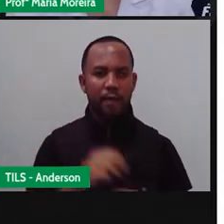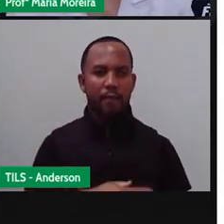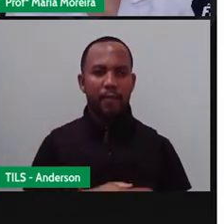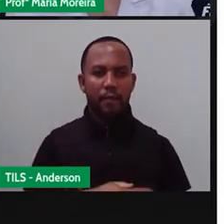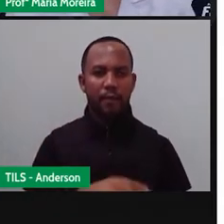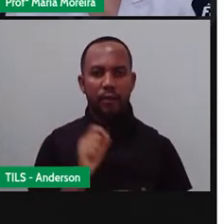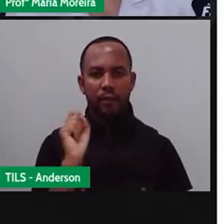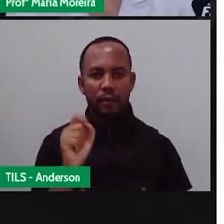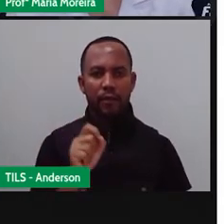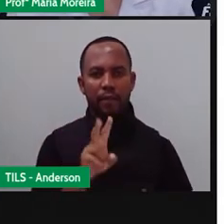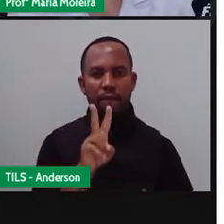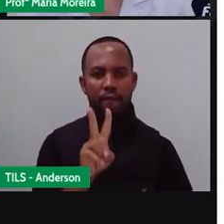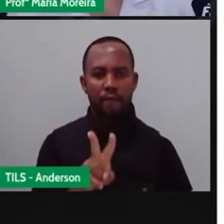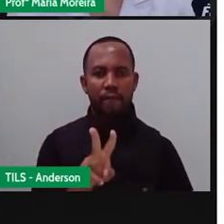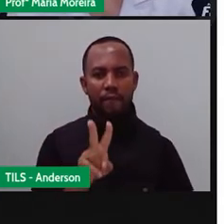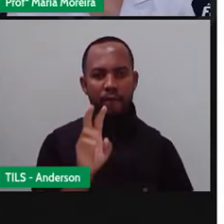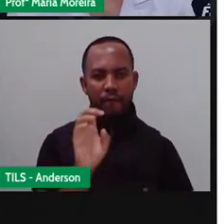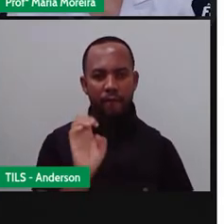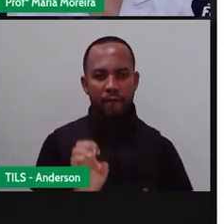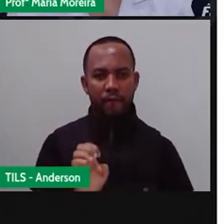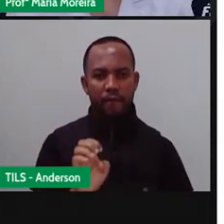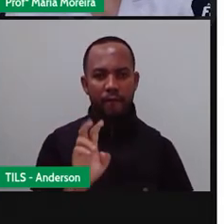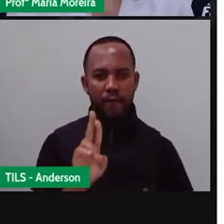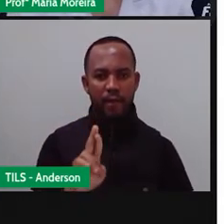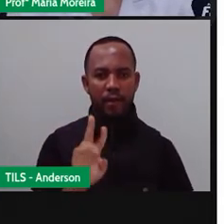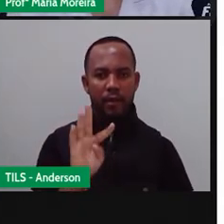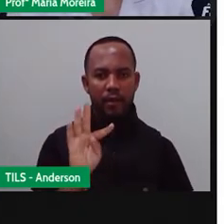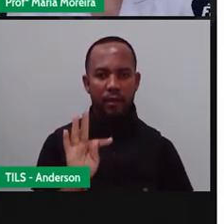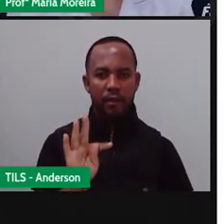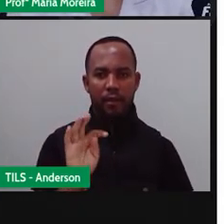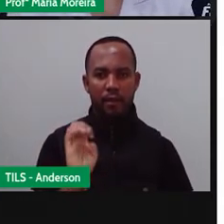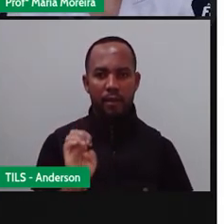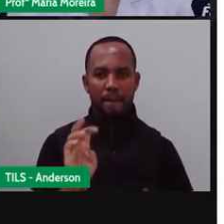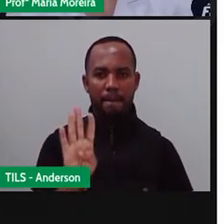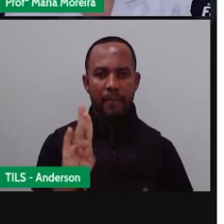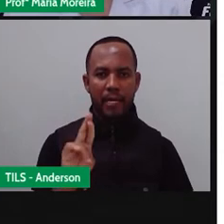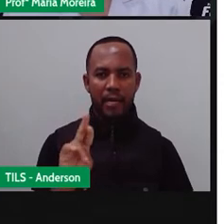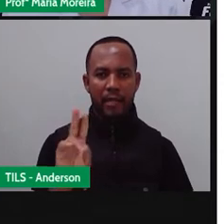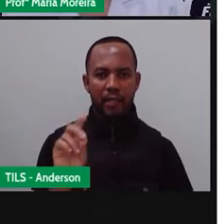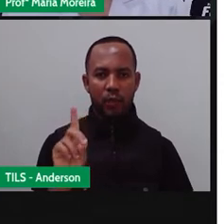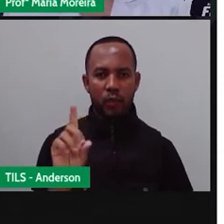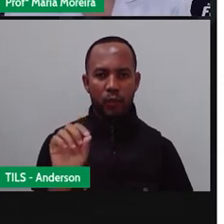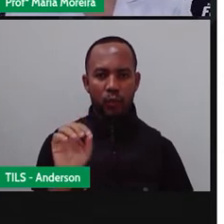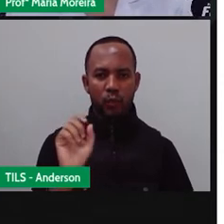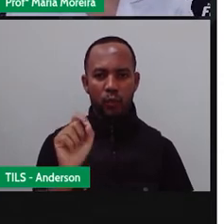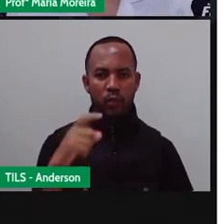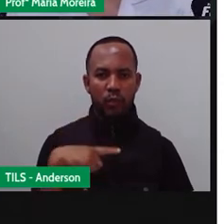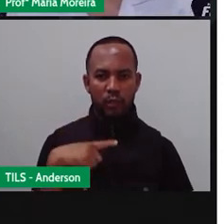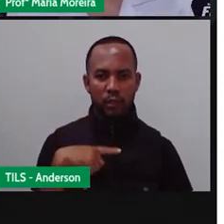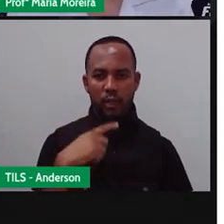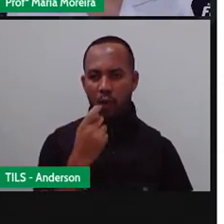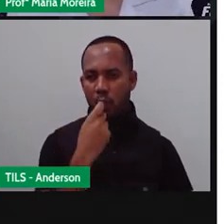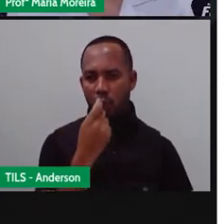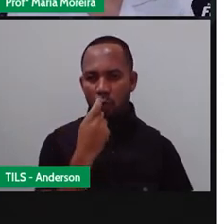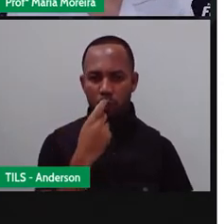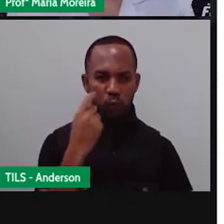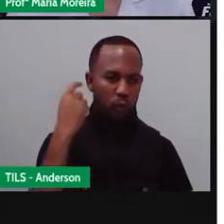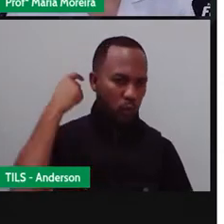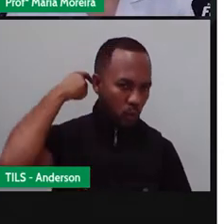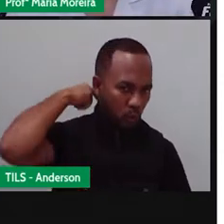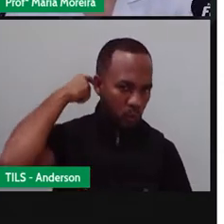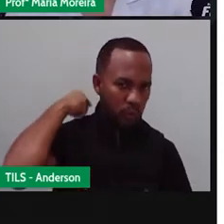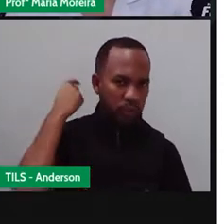vertebrados. Eles devem possuir o que? Uma medula espinhal e uma coluna vertebral. Foi o eu acabou de falar com vocês.